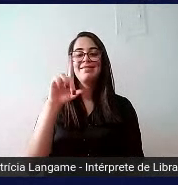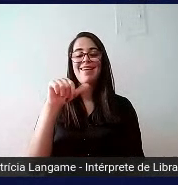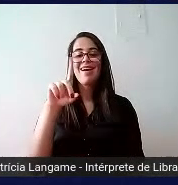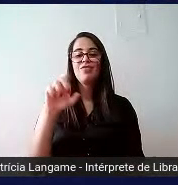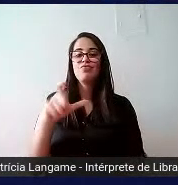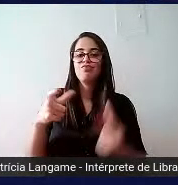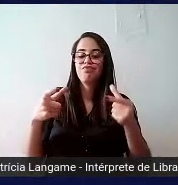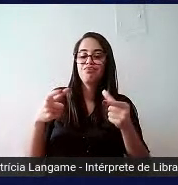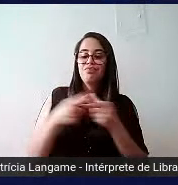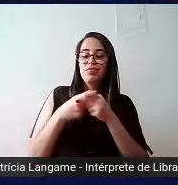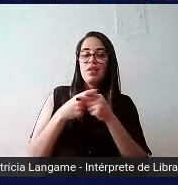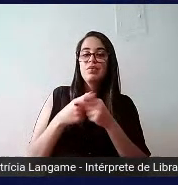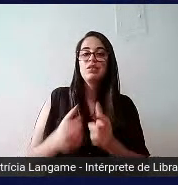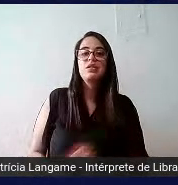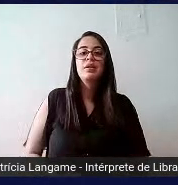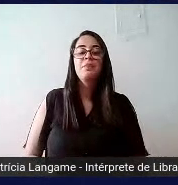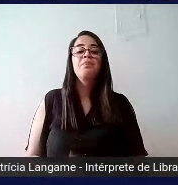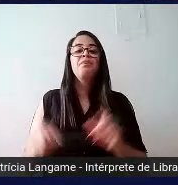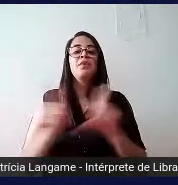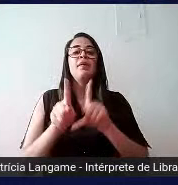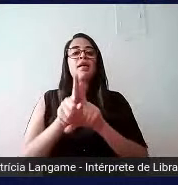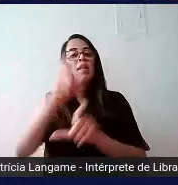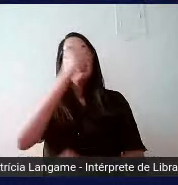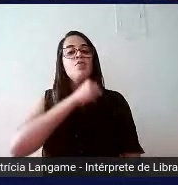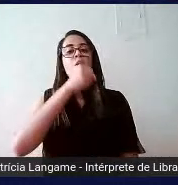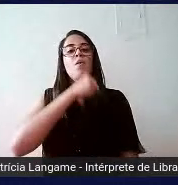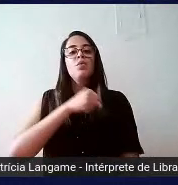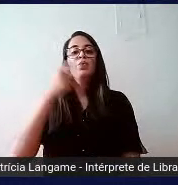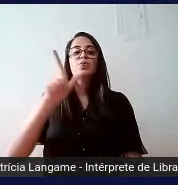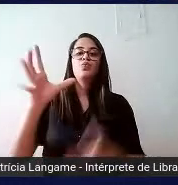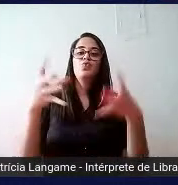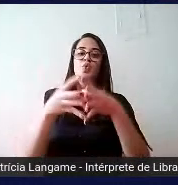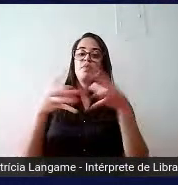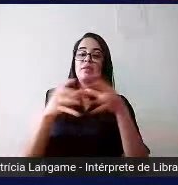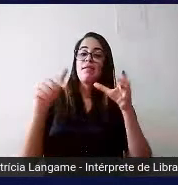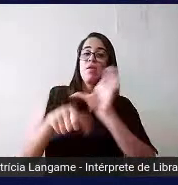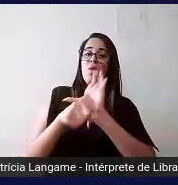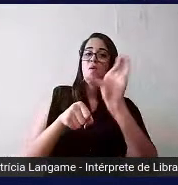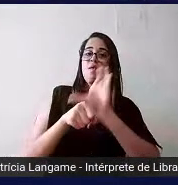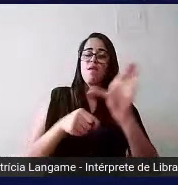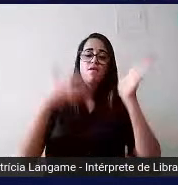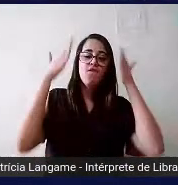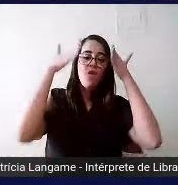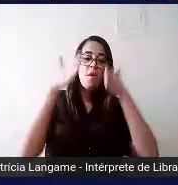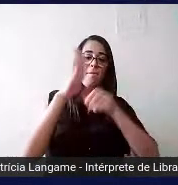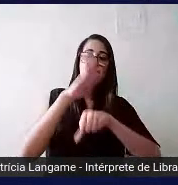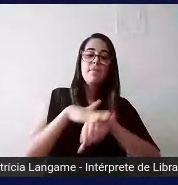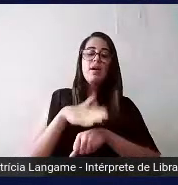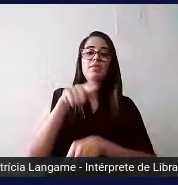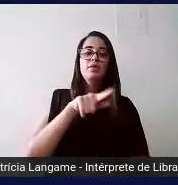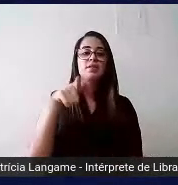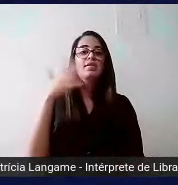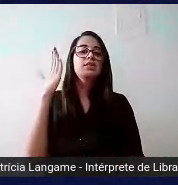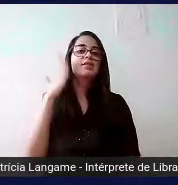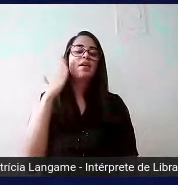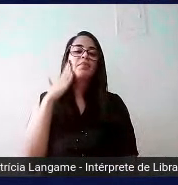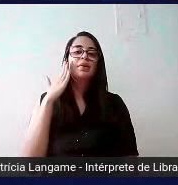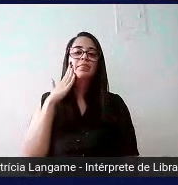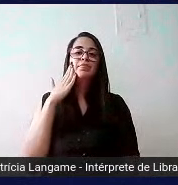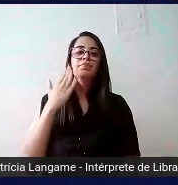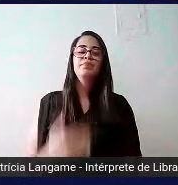temporária, possivelmente, e também idosos e outros grupos. Mas a gente aqui no curso está preocupado, como vocês sabem, com a